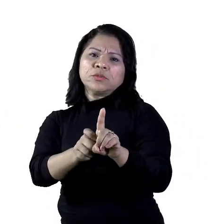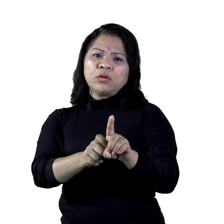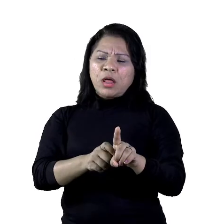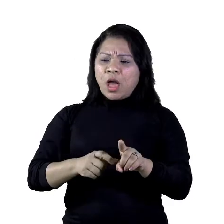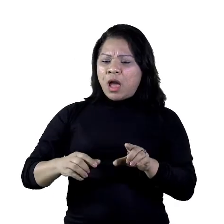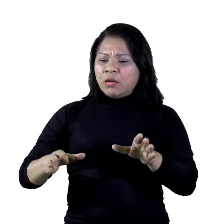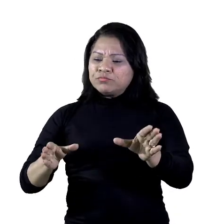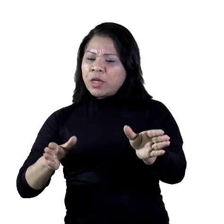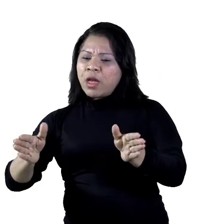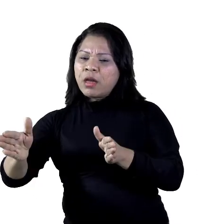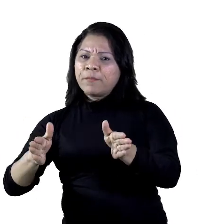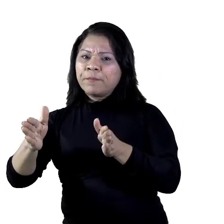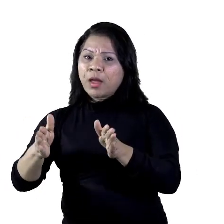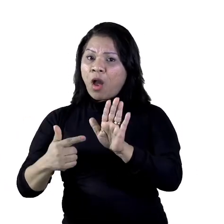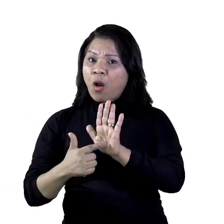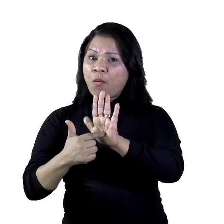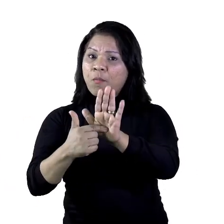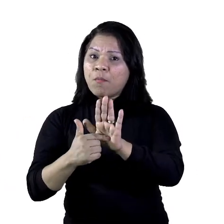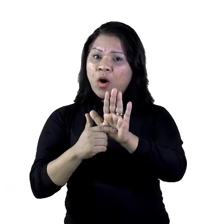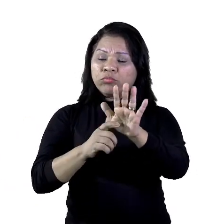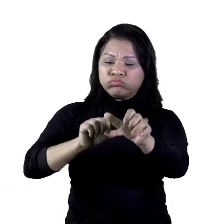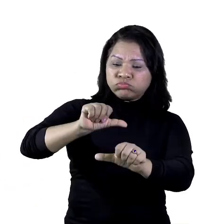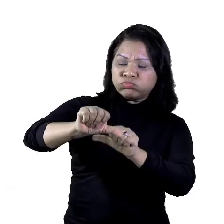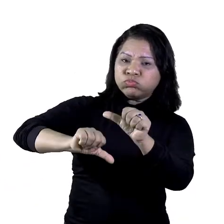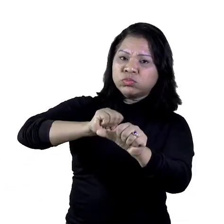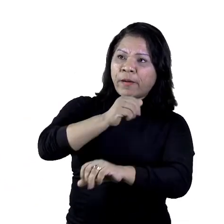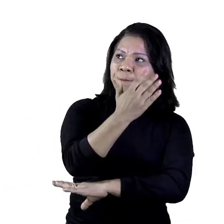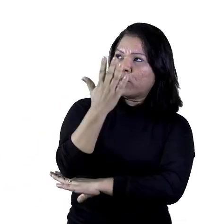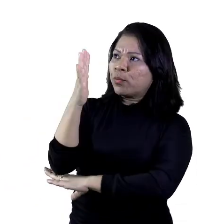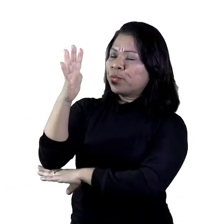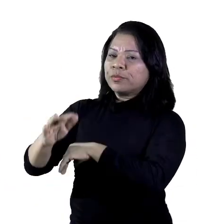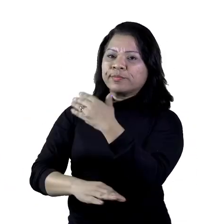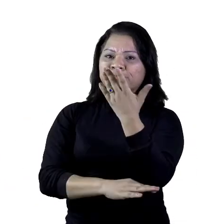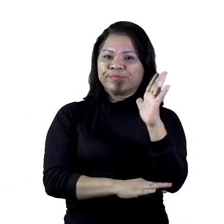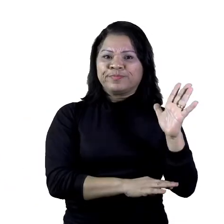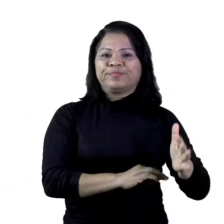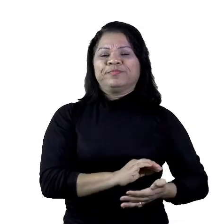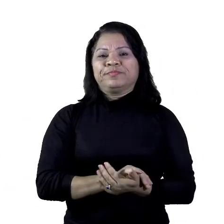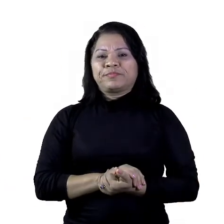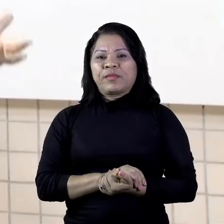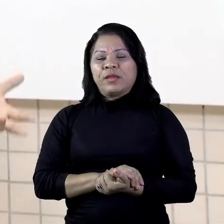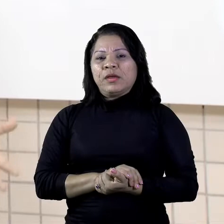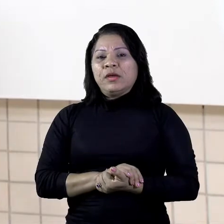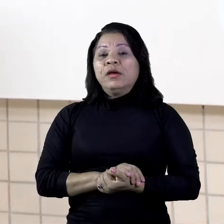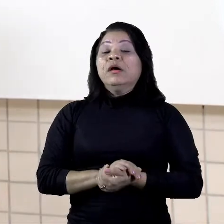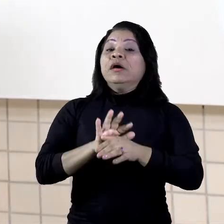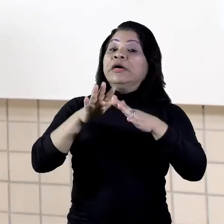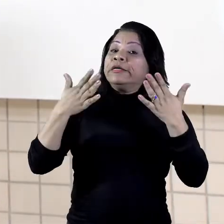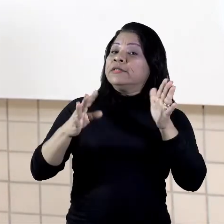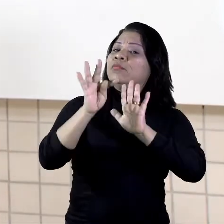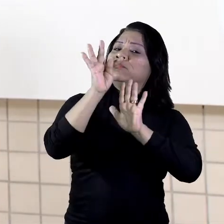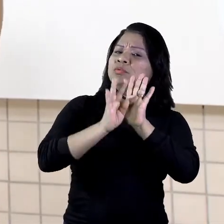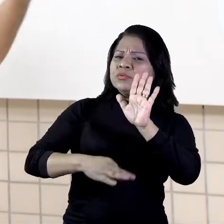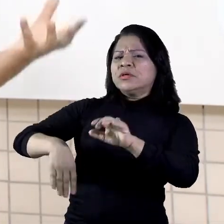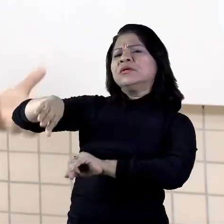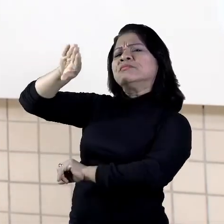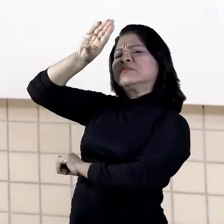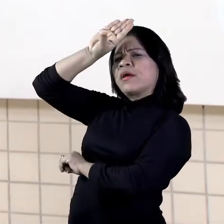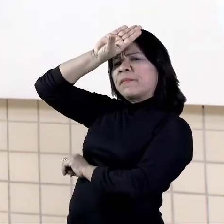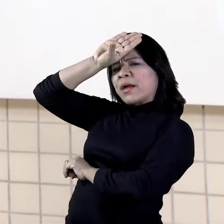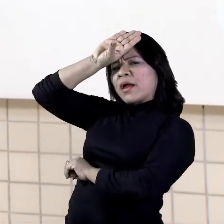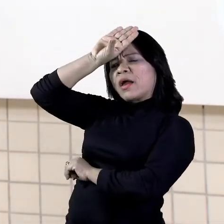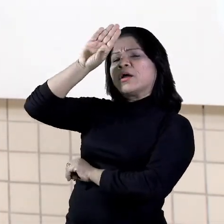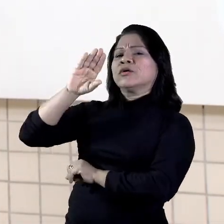de cenário, ok? Então assim, o texto dramático, para a gente encerrar essa